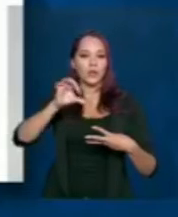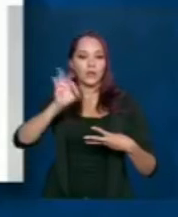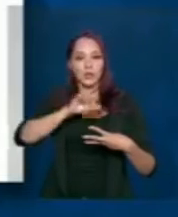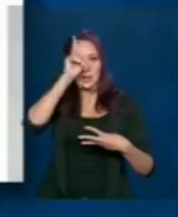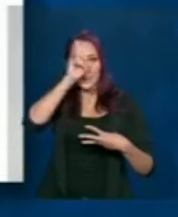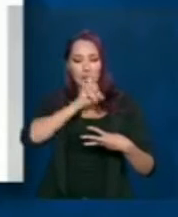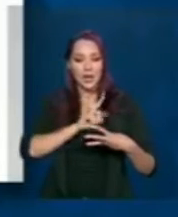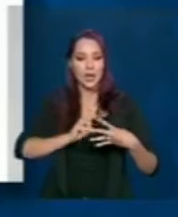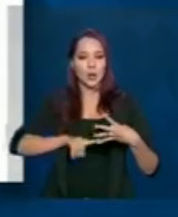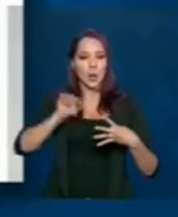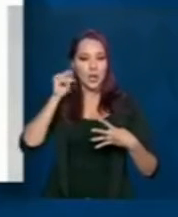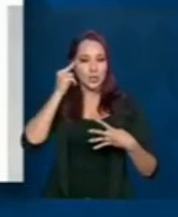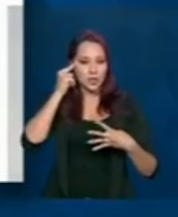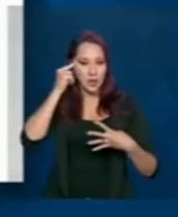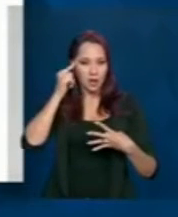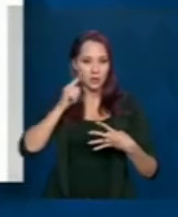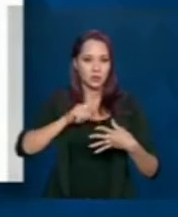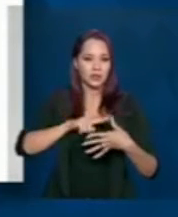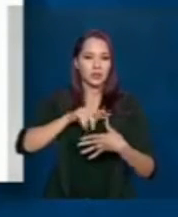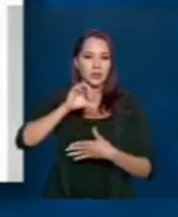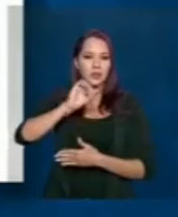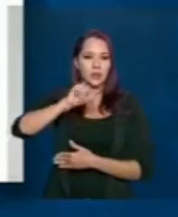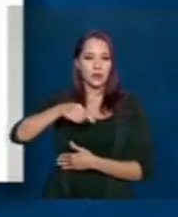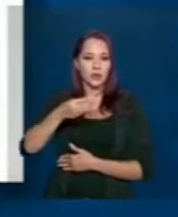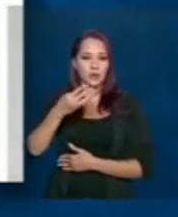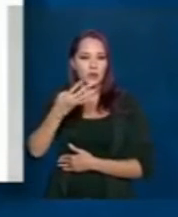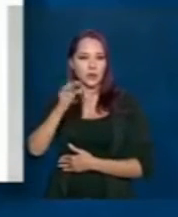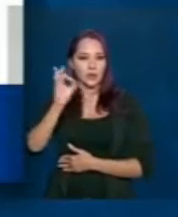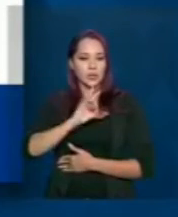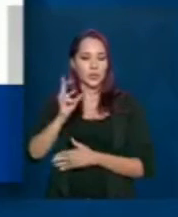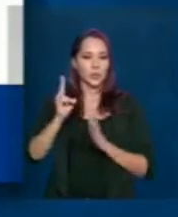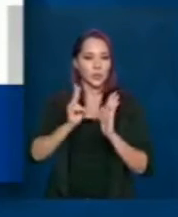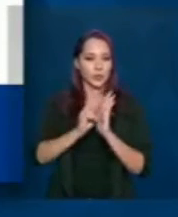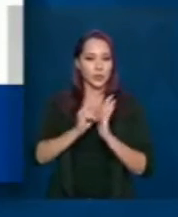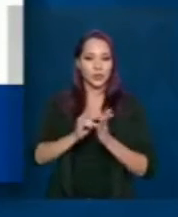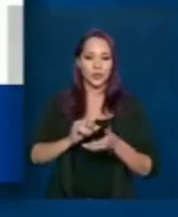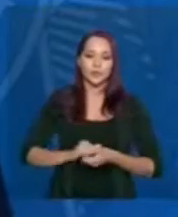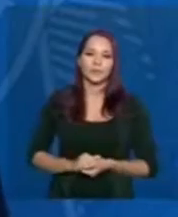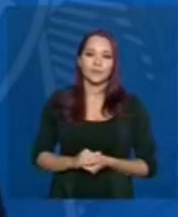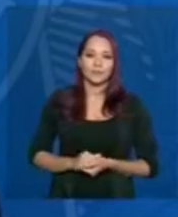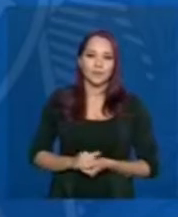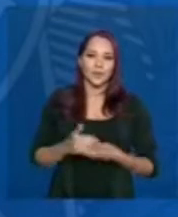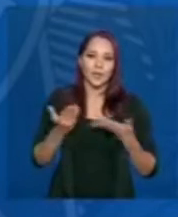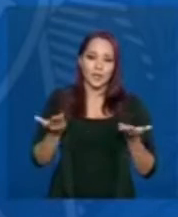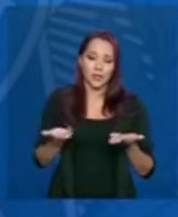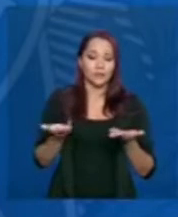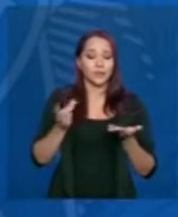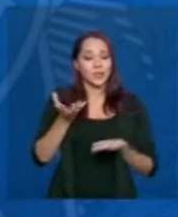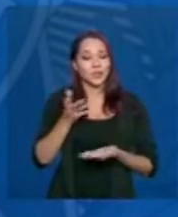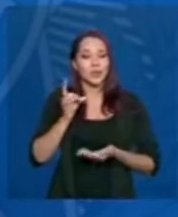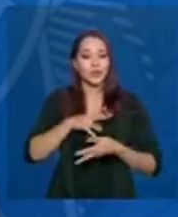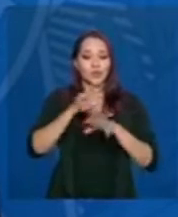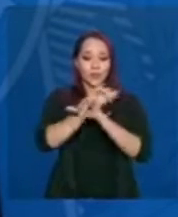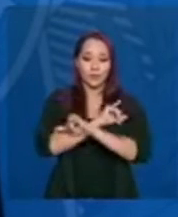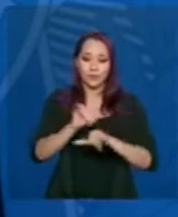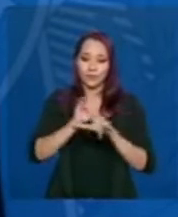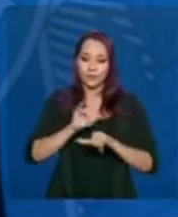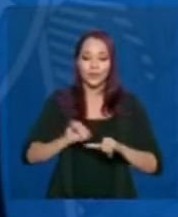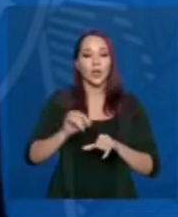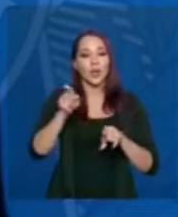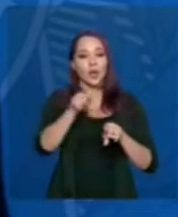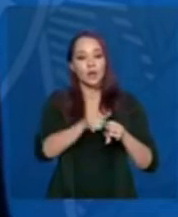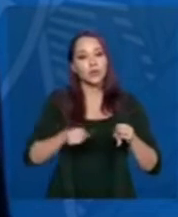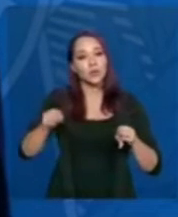amarela asiática e 0,4% indígena então gente eu queria só informar que realmente esses dados eles são